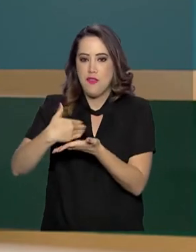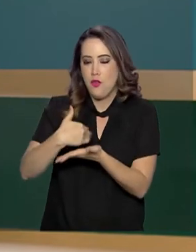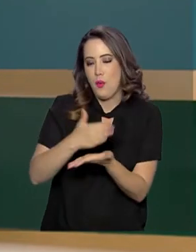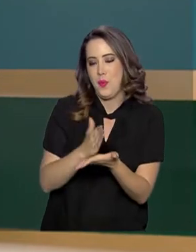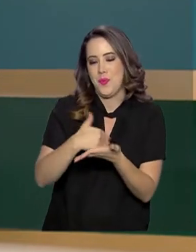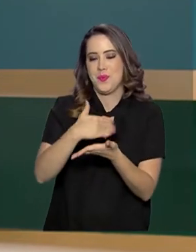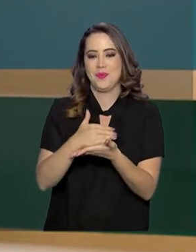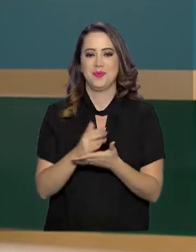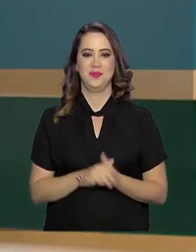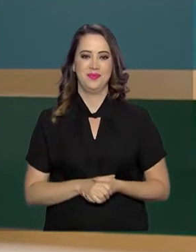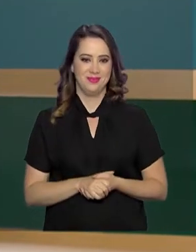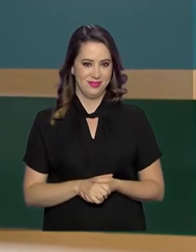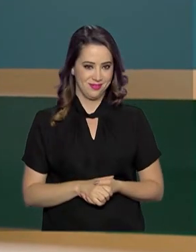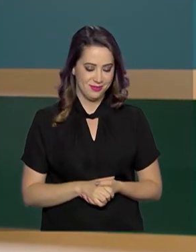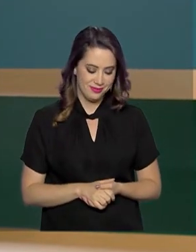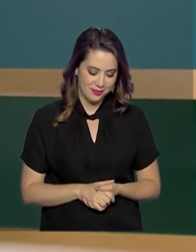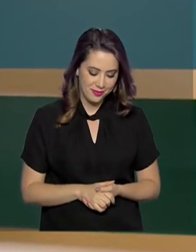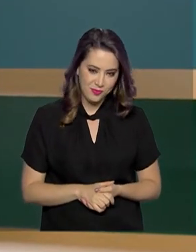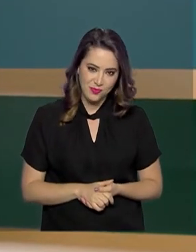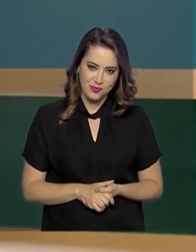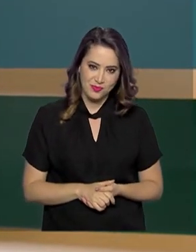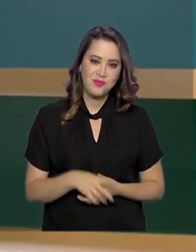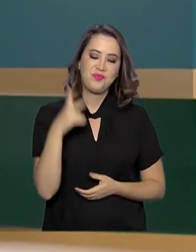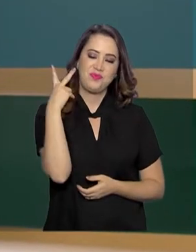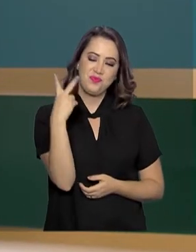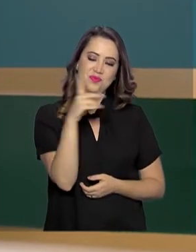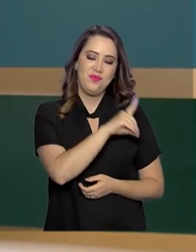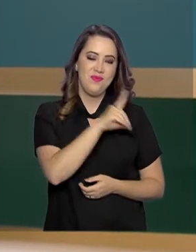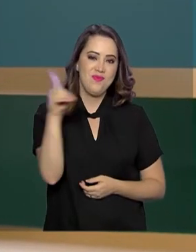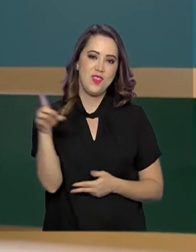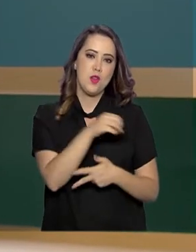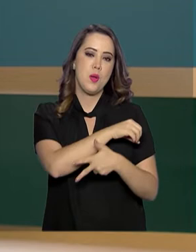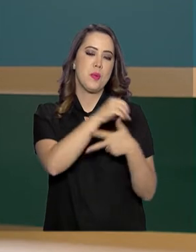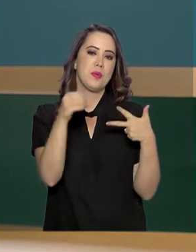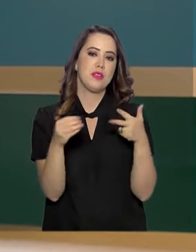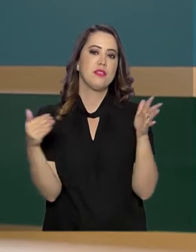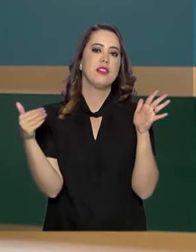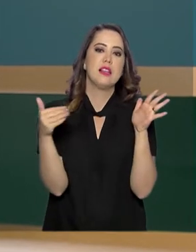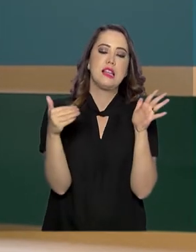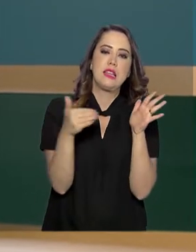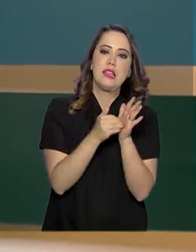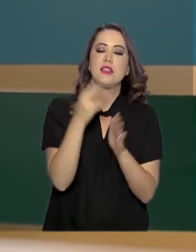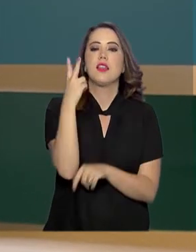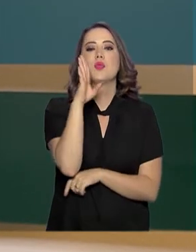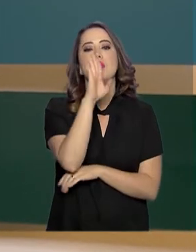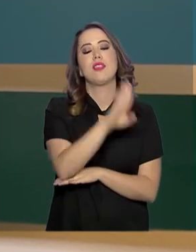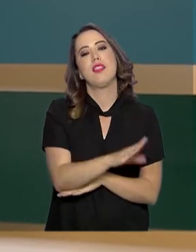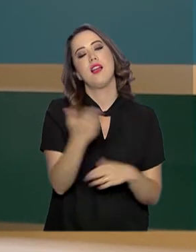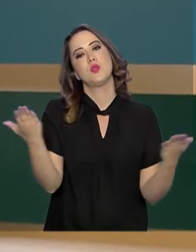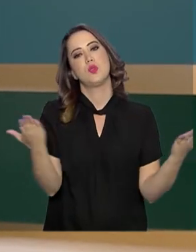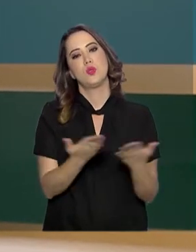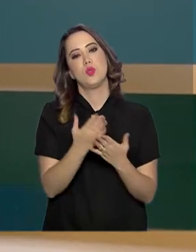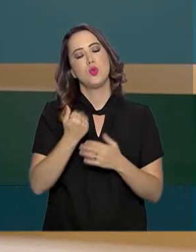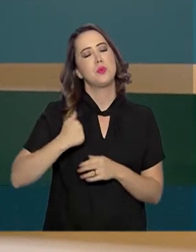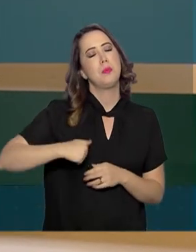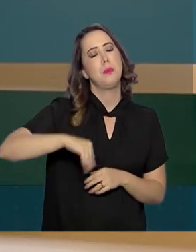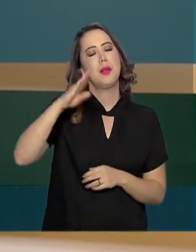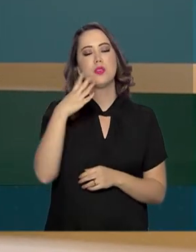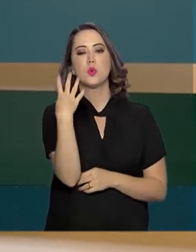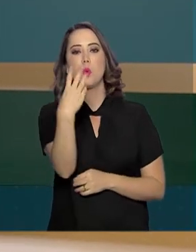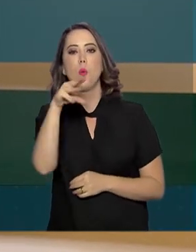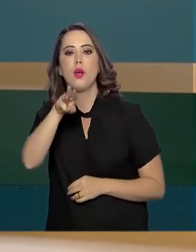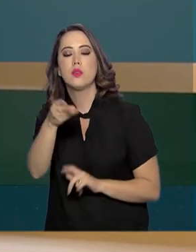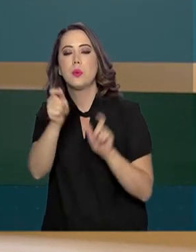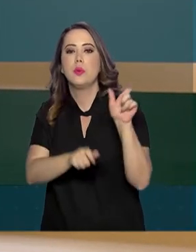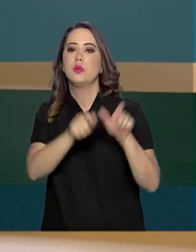Faltam dois dias para o Exame Nacional do Ensino Médio, ENEM. E até as duas horas da tarde de hoje, mais de 4 milhões e 300 mil